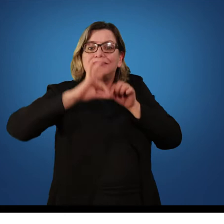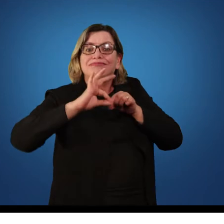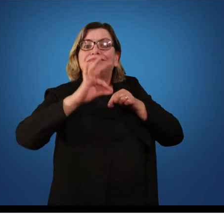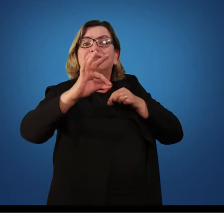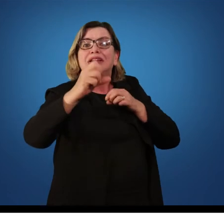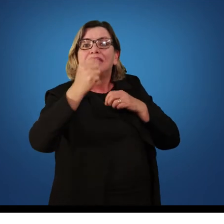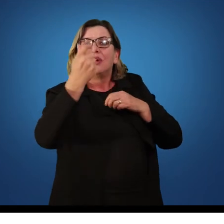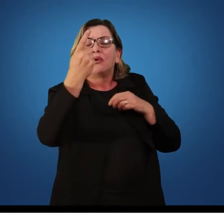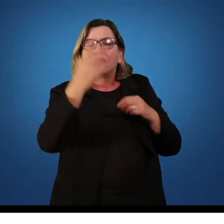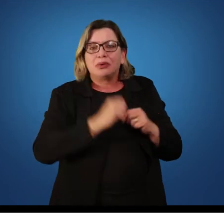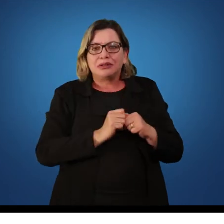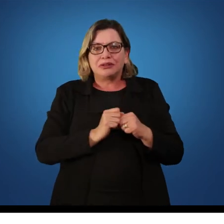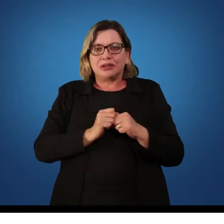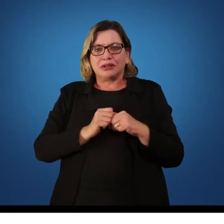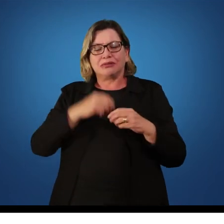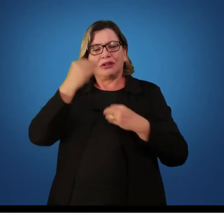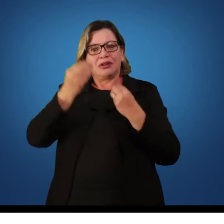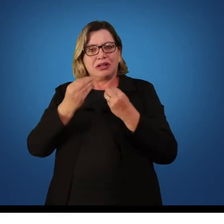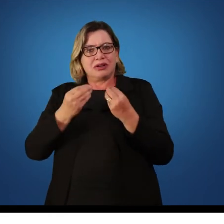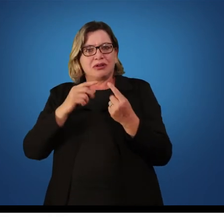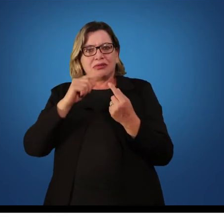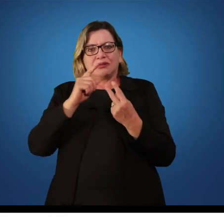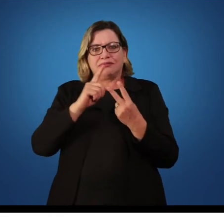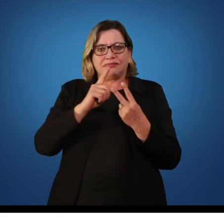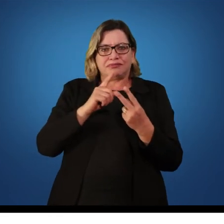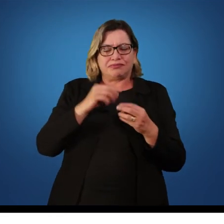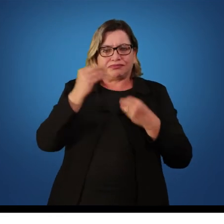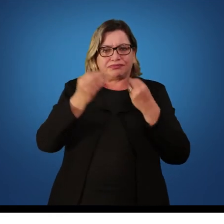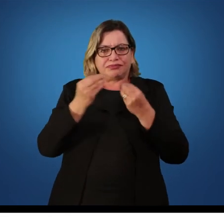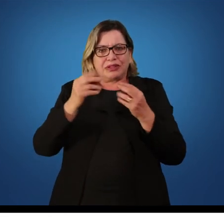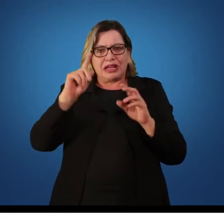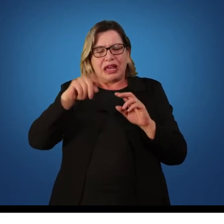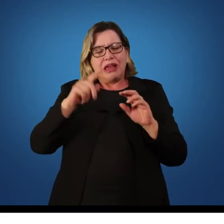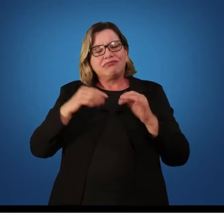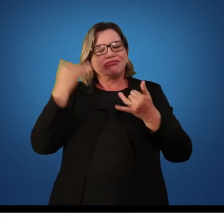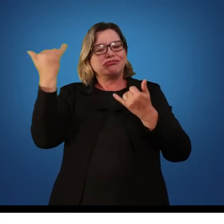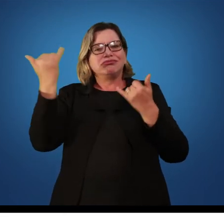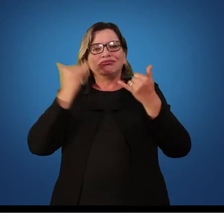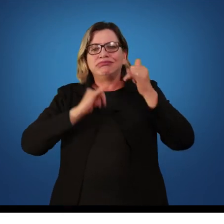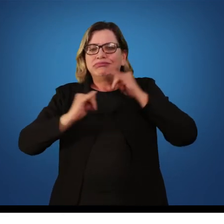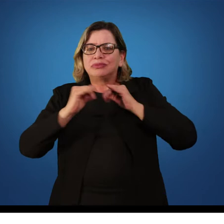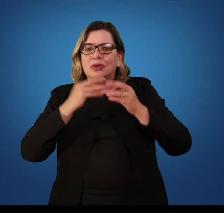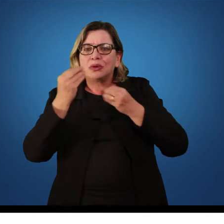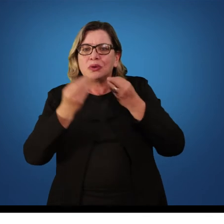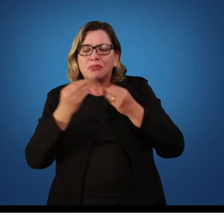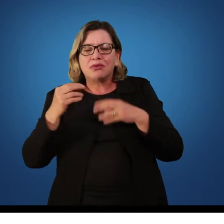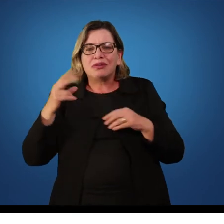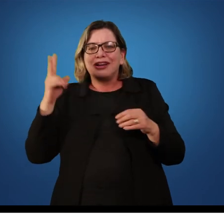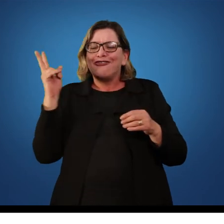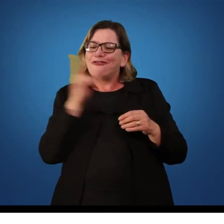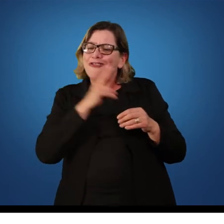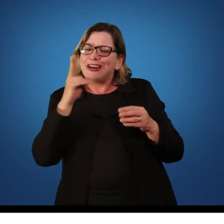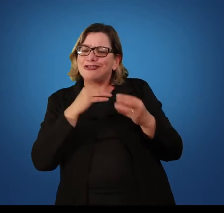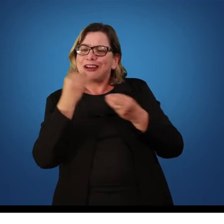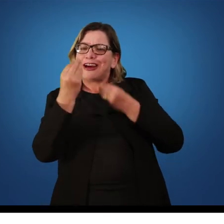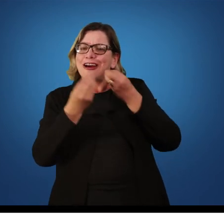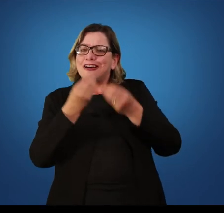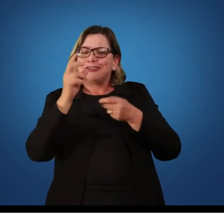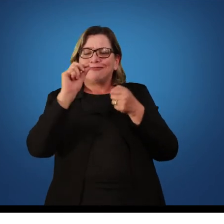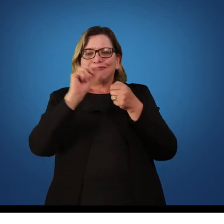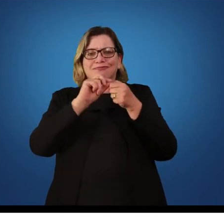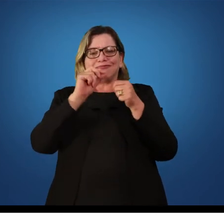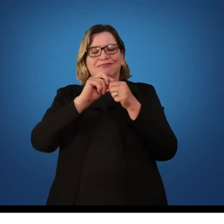Enquanto o conhecimento de desempenho são as informações relativas à velocidade de execução,